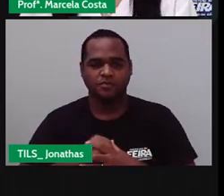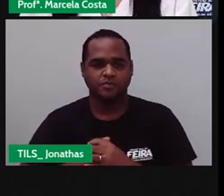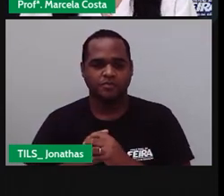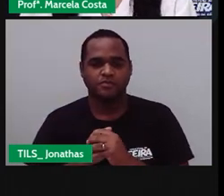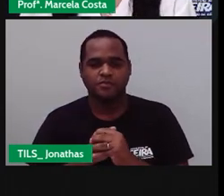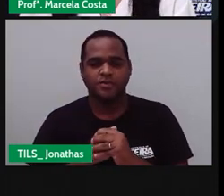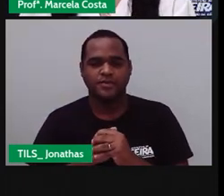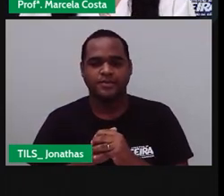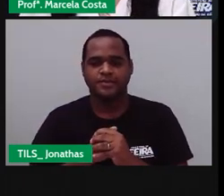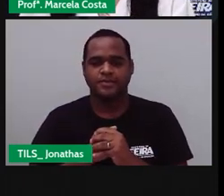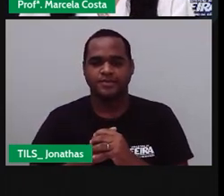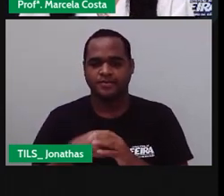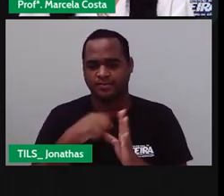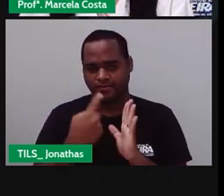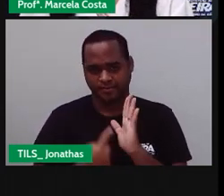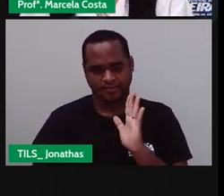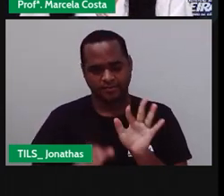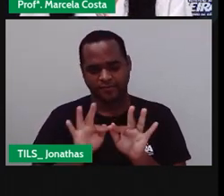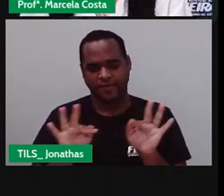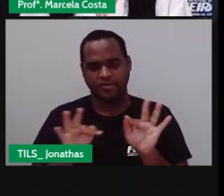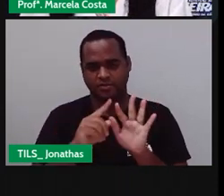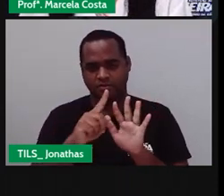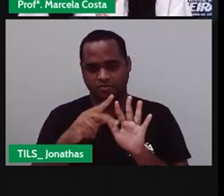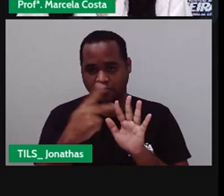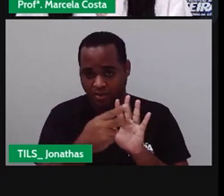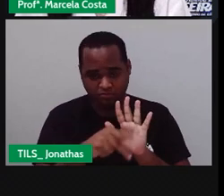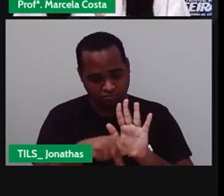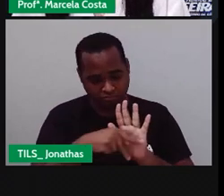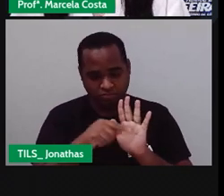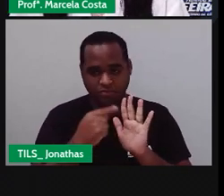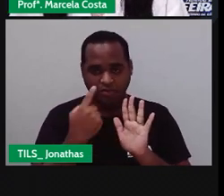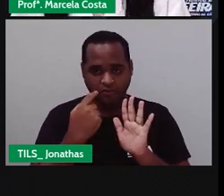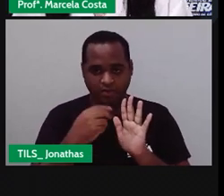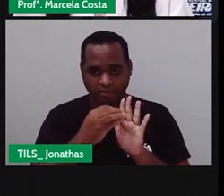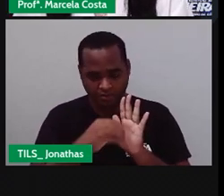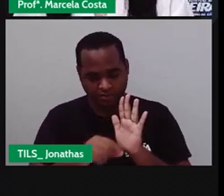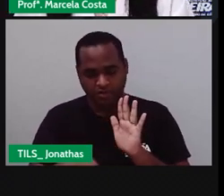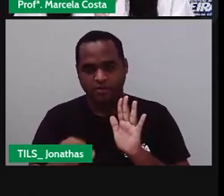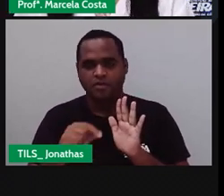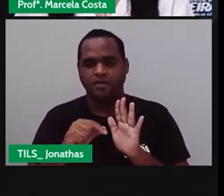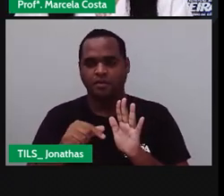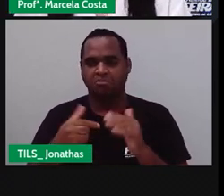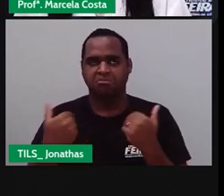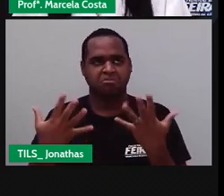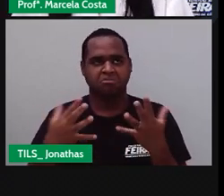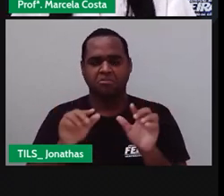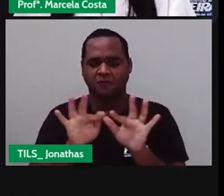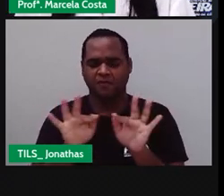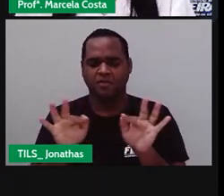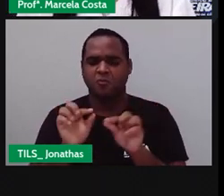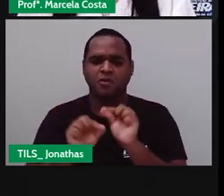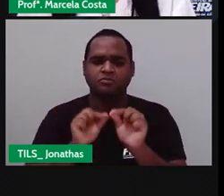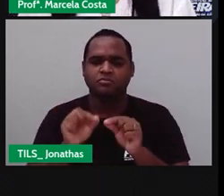Escreva aí Essa frase No caderno O que Essa frase Está mostrando Para a gente